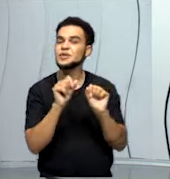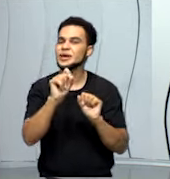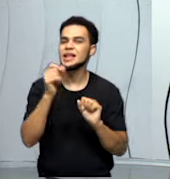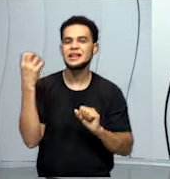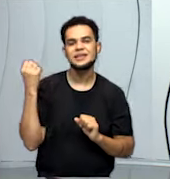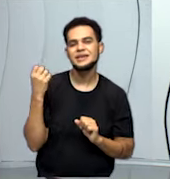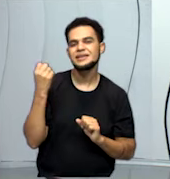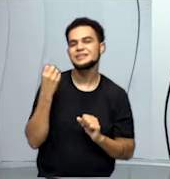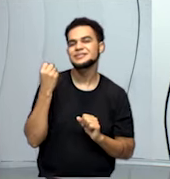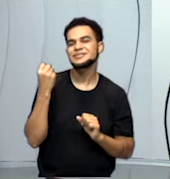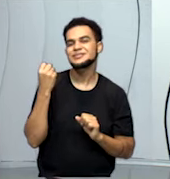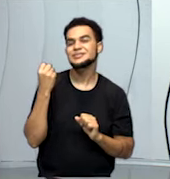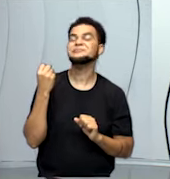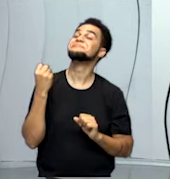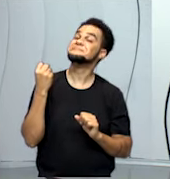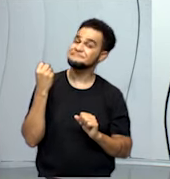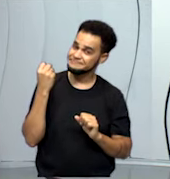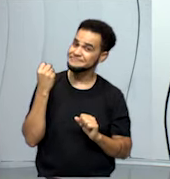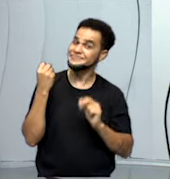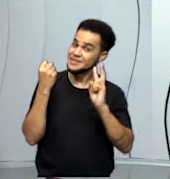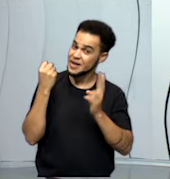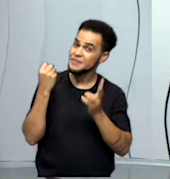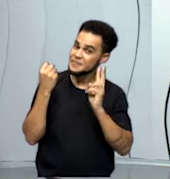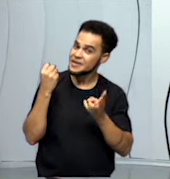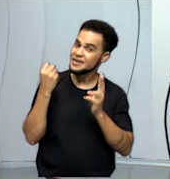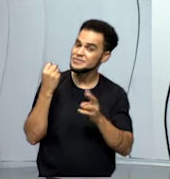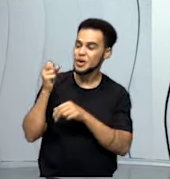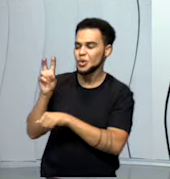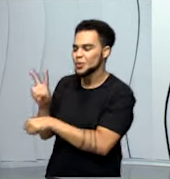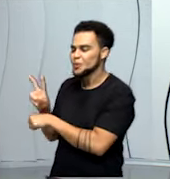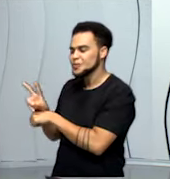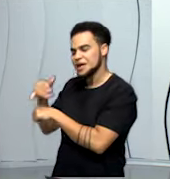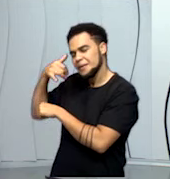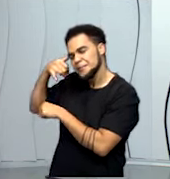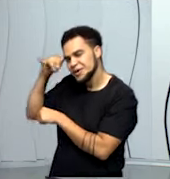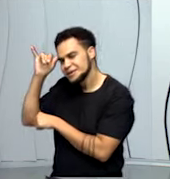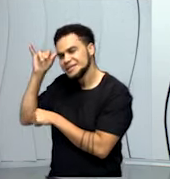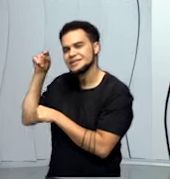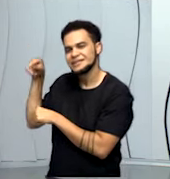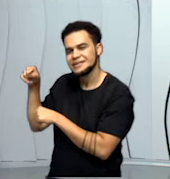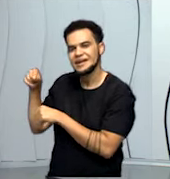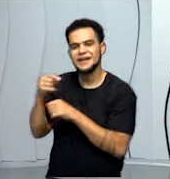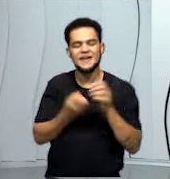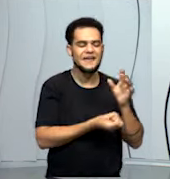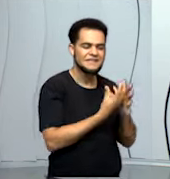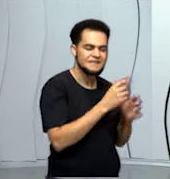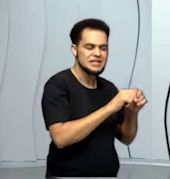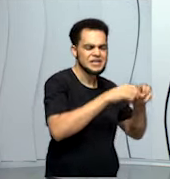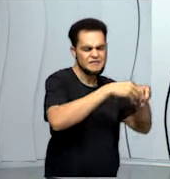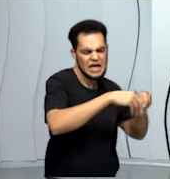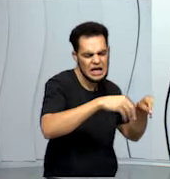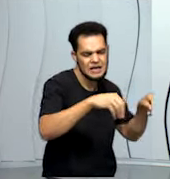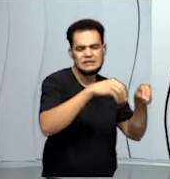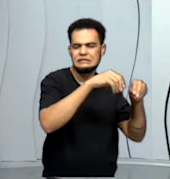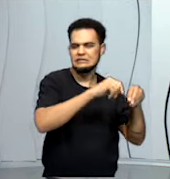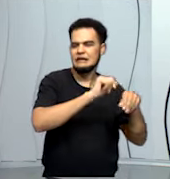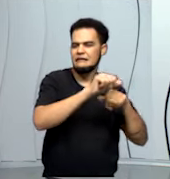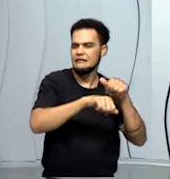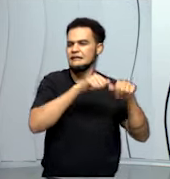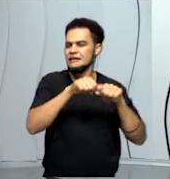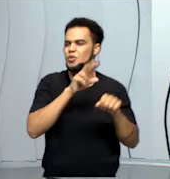o queijo que tem no seu sanduíche foi feito de leite. Então, aquele mesmo processo de